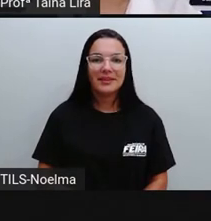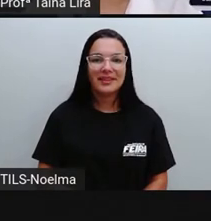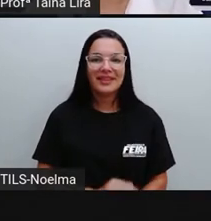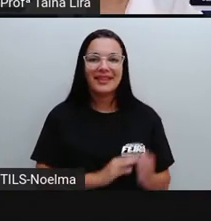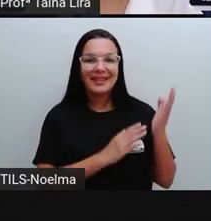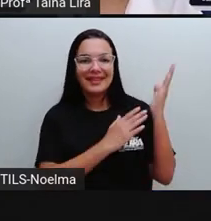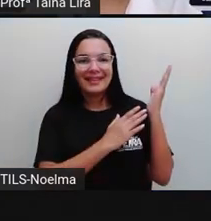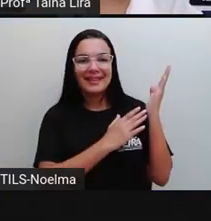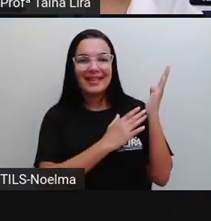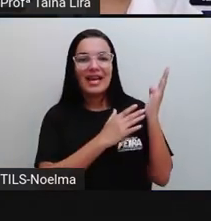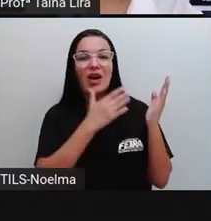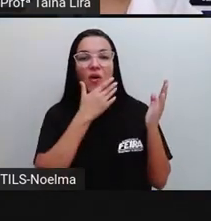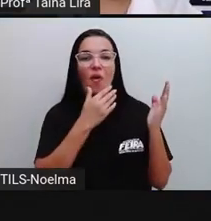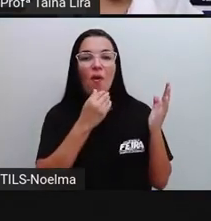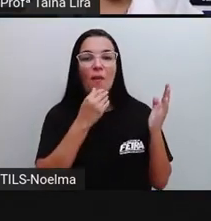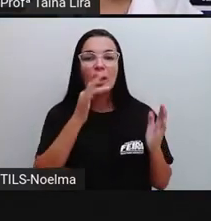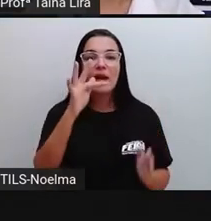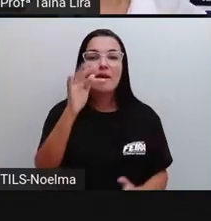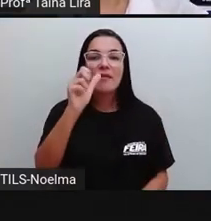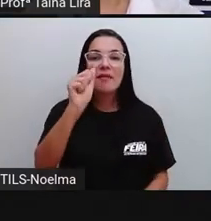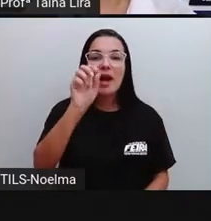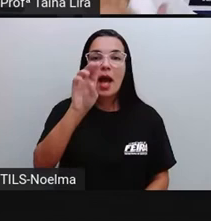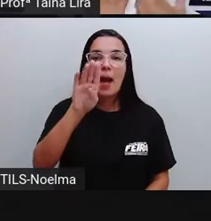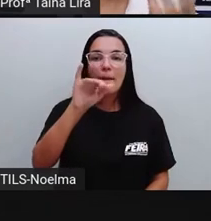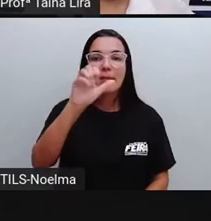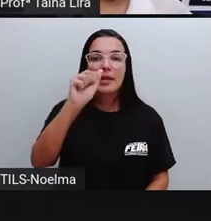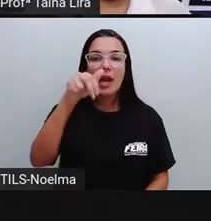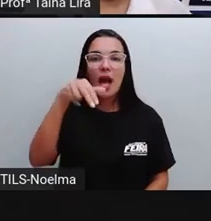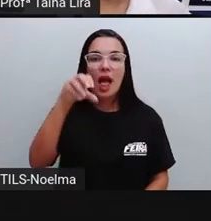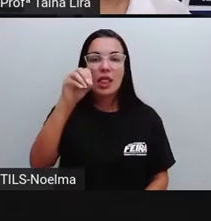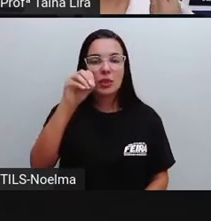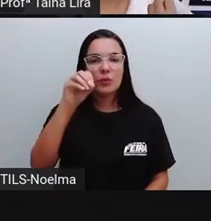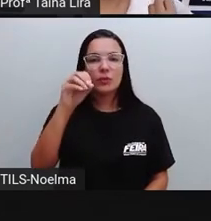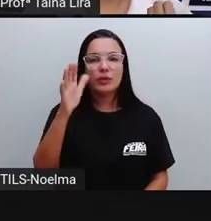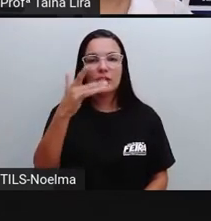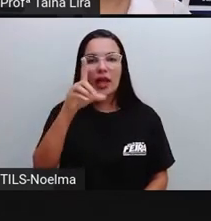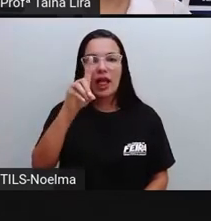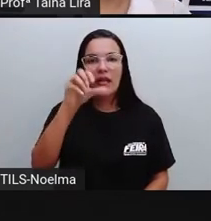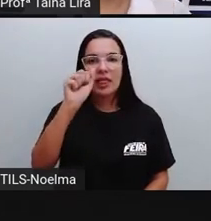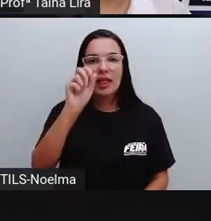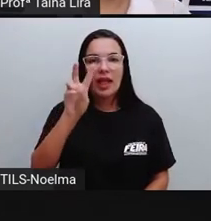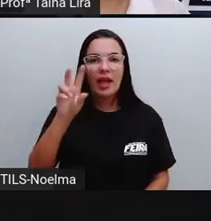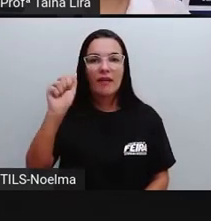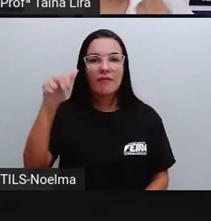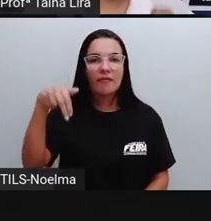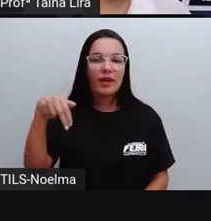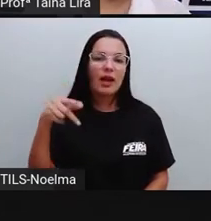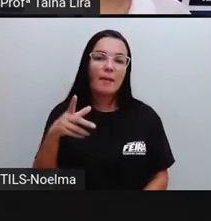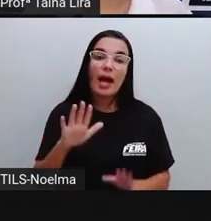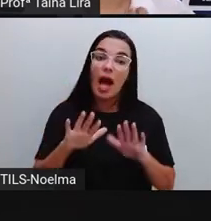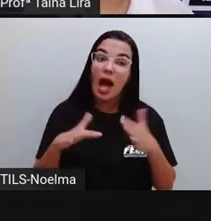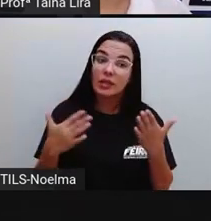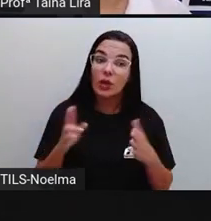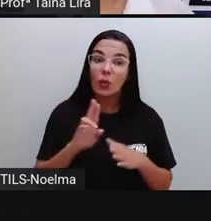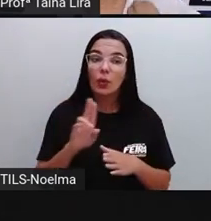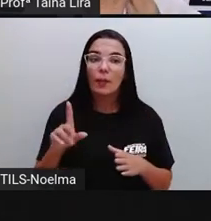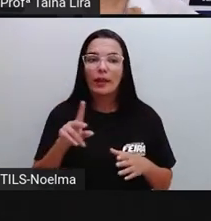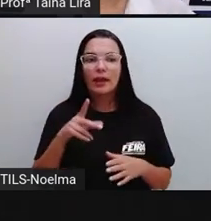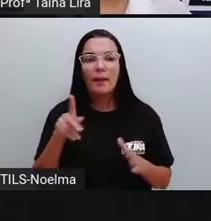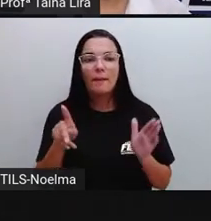Ó, Fabiano Davan, o nome dele, ó, no registro, no documento,